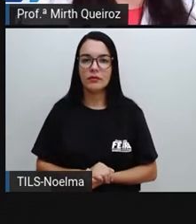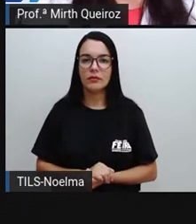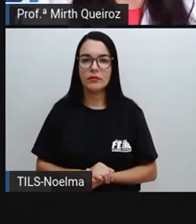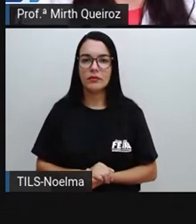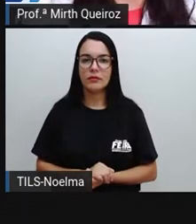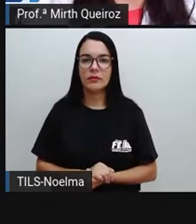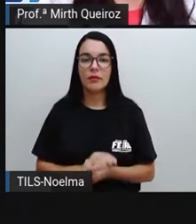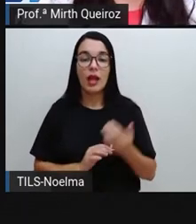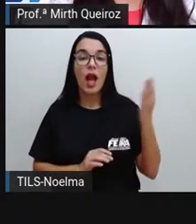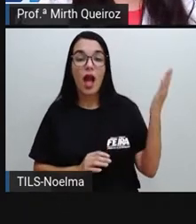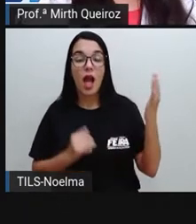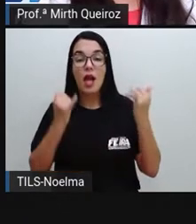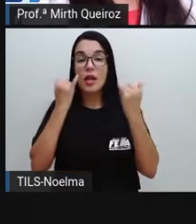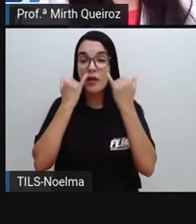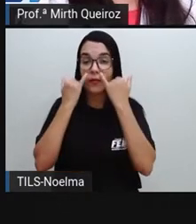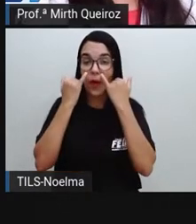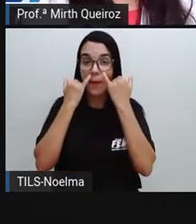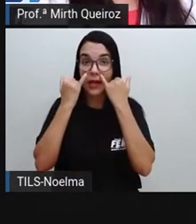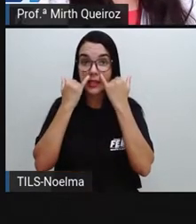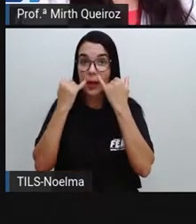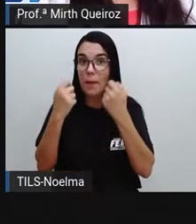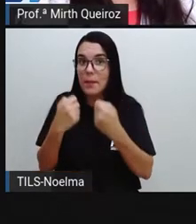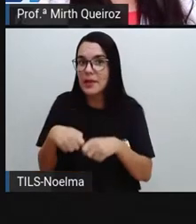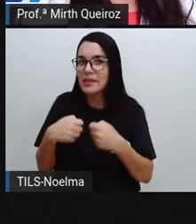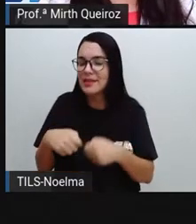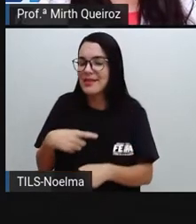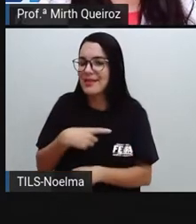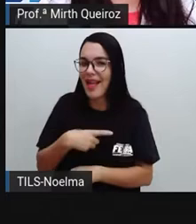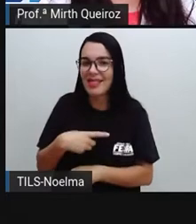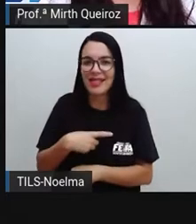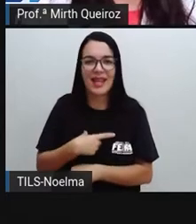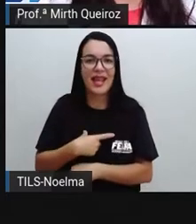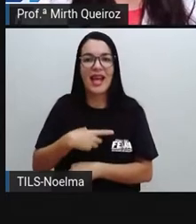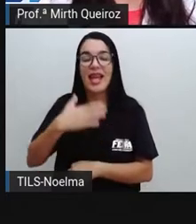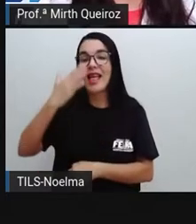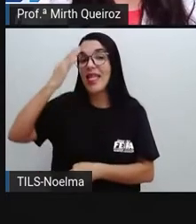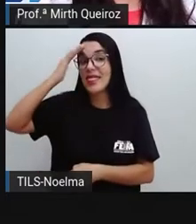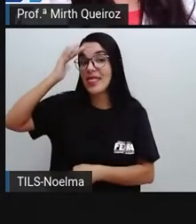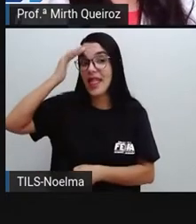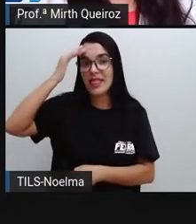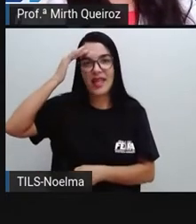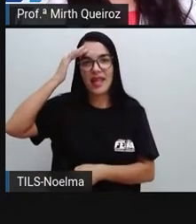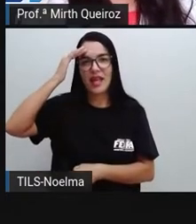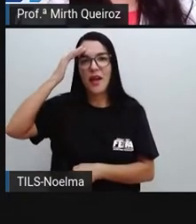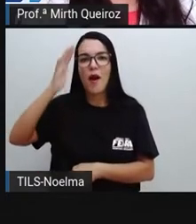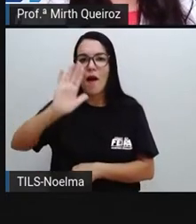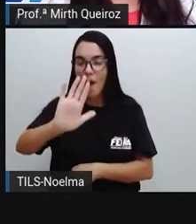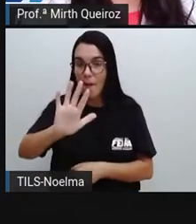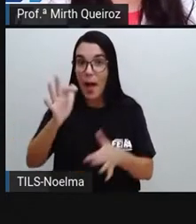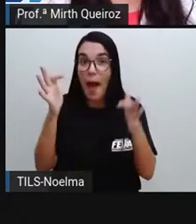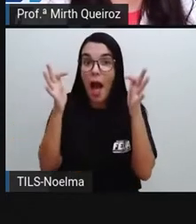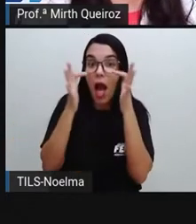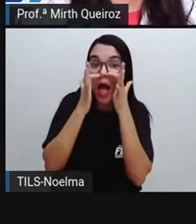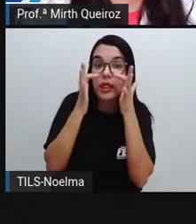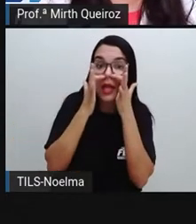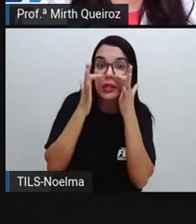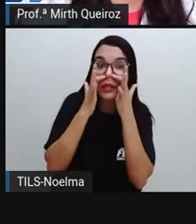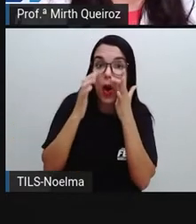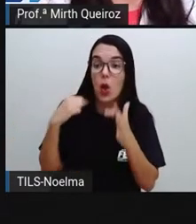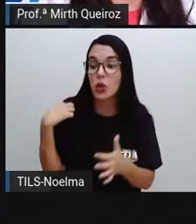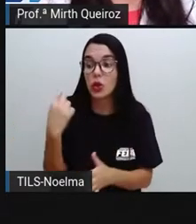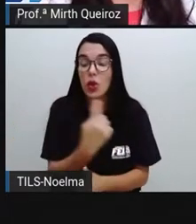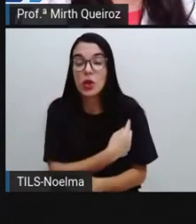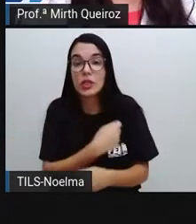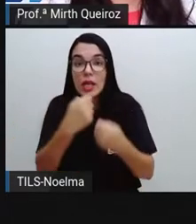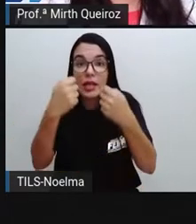A informação também deve ser compreensível. Preste atenção, nós estamos fazendo um texto